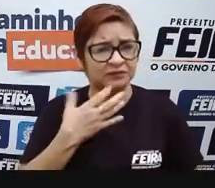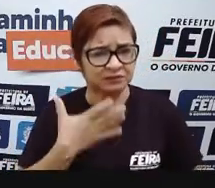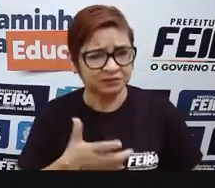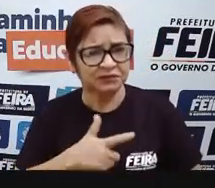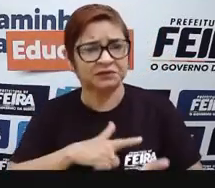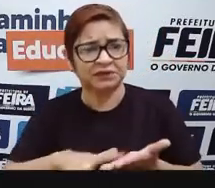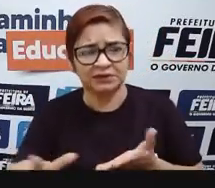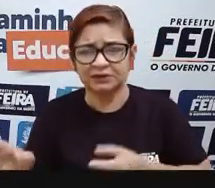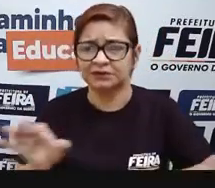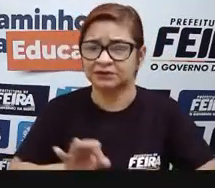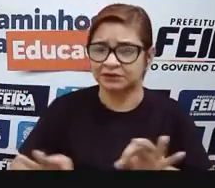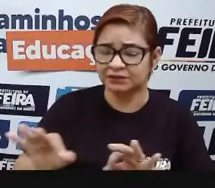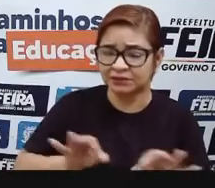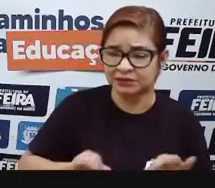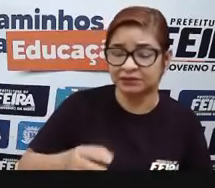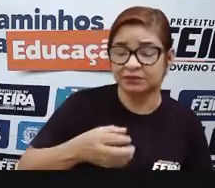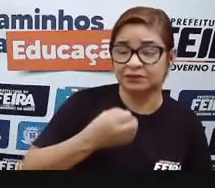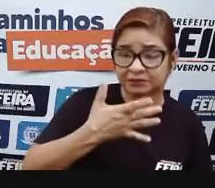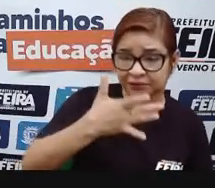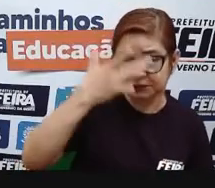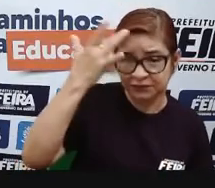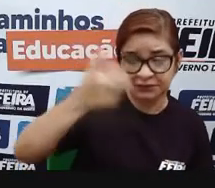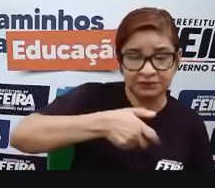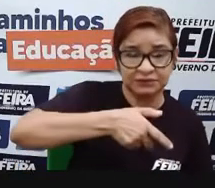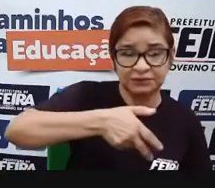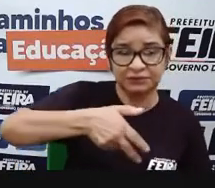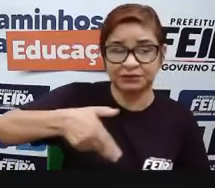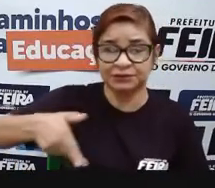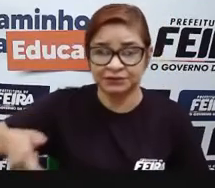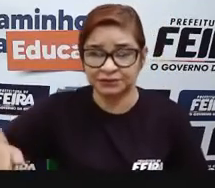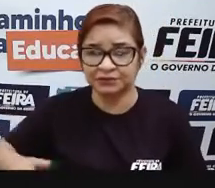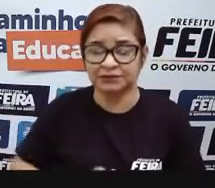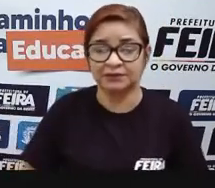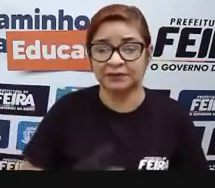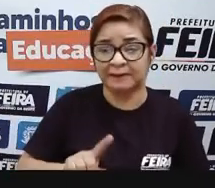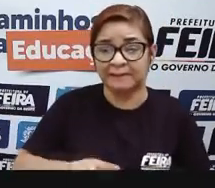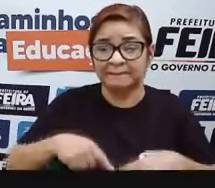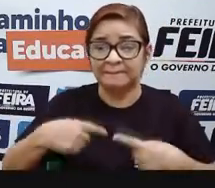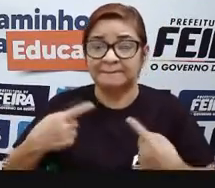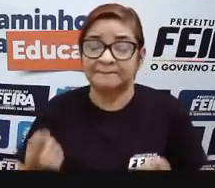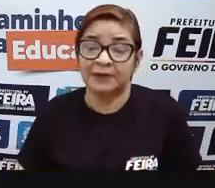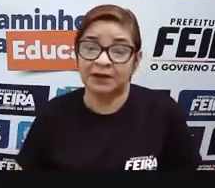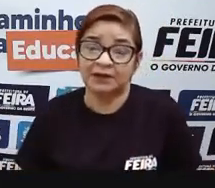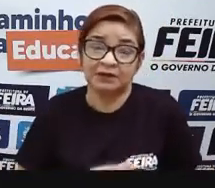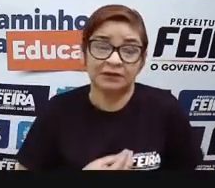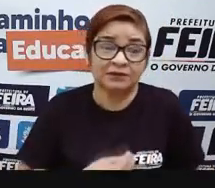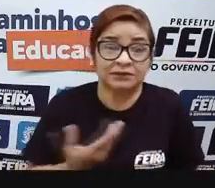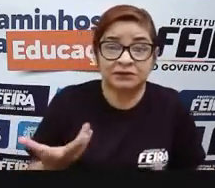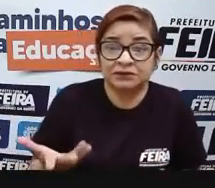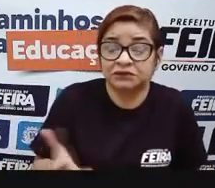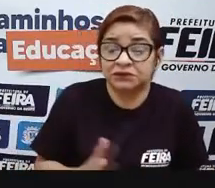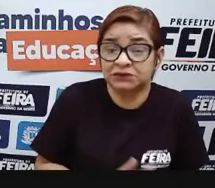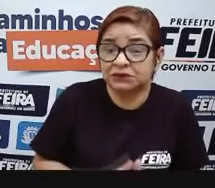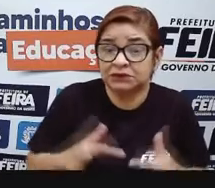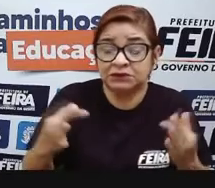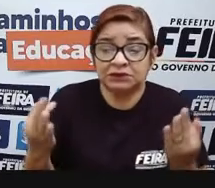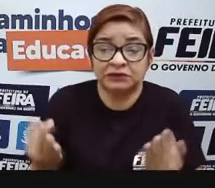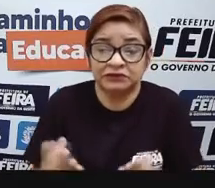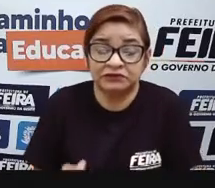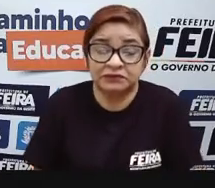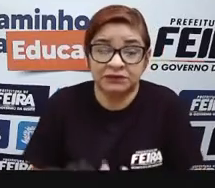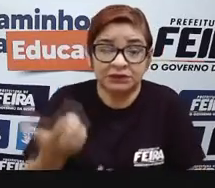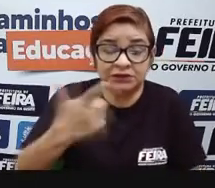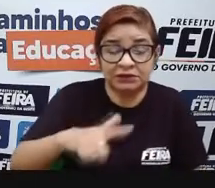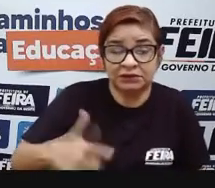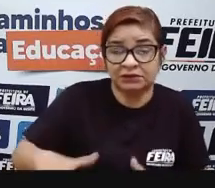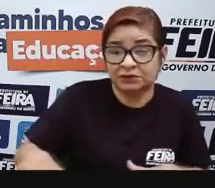melhor pra galera transitar. É. Mas em relação à sobrevivência, muitas pessoas ficaram sem